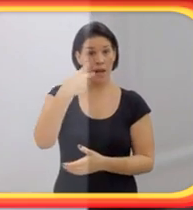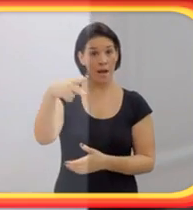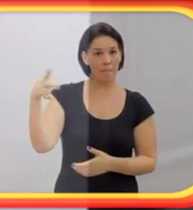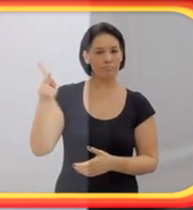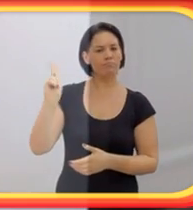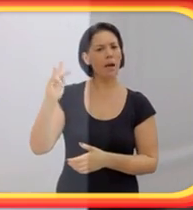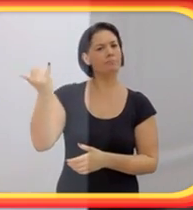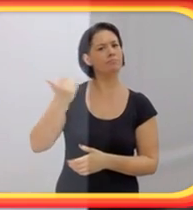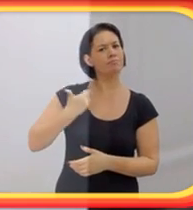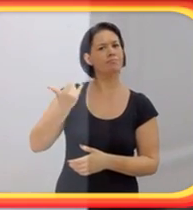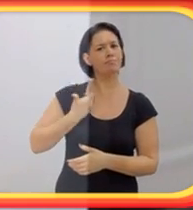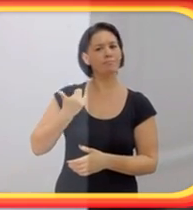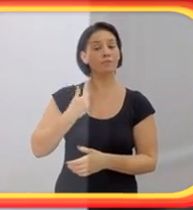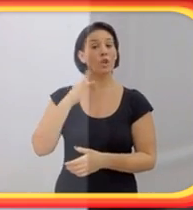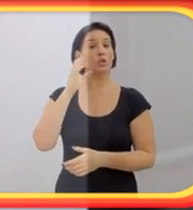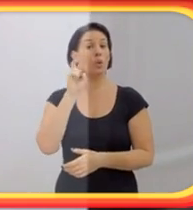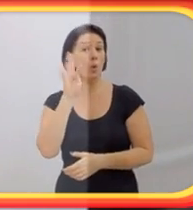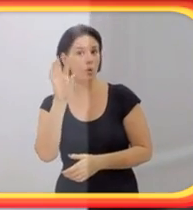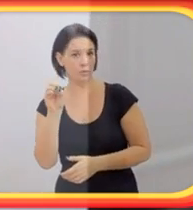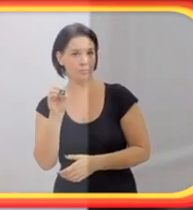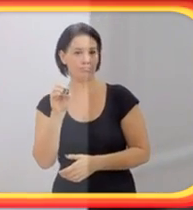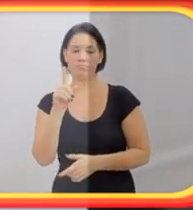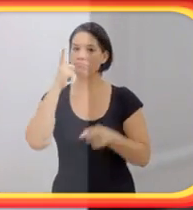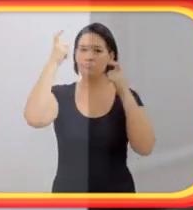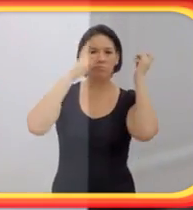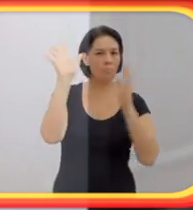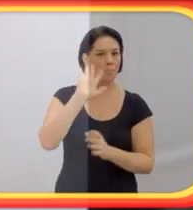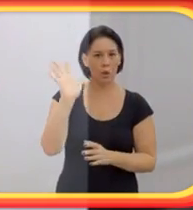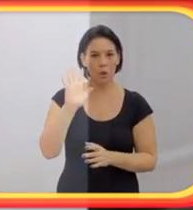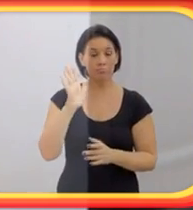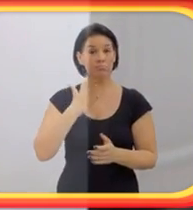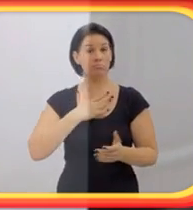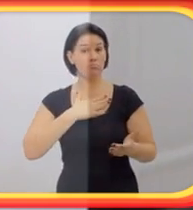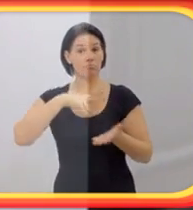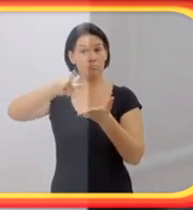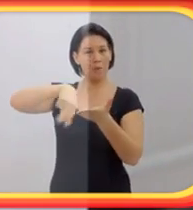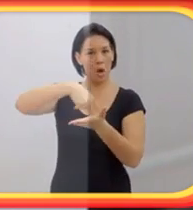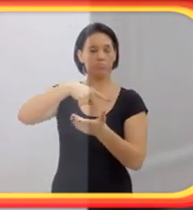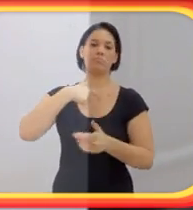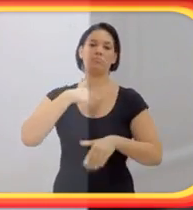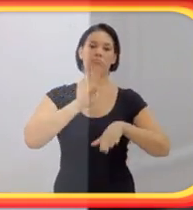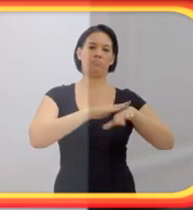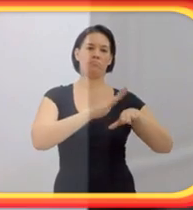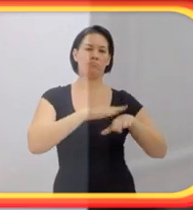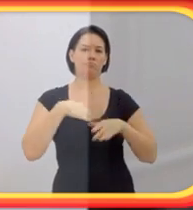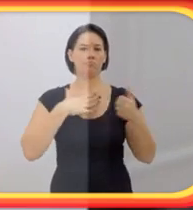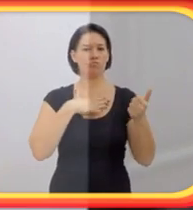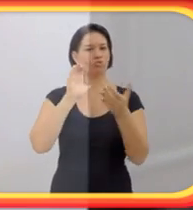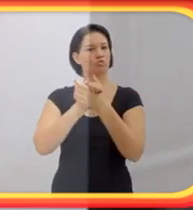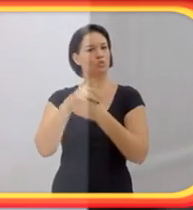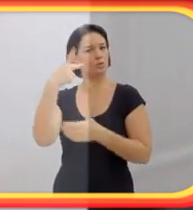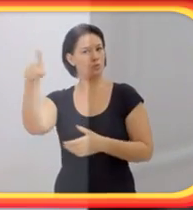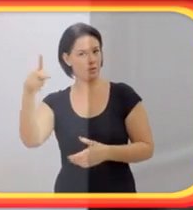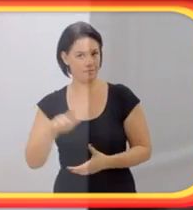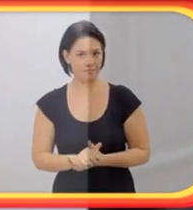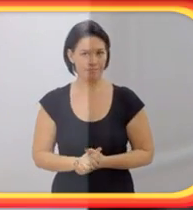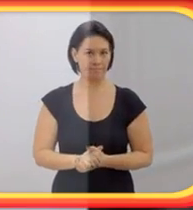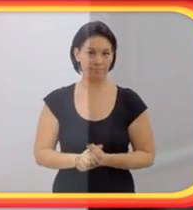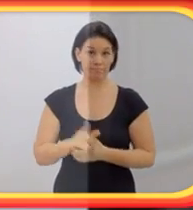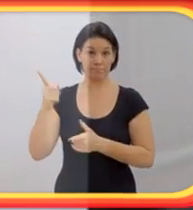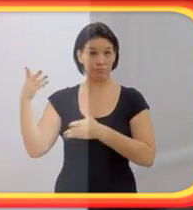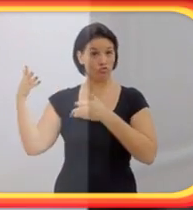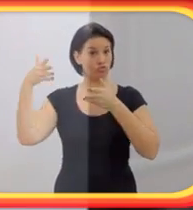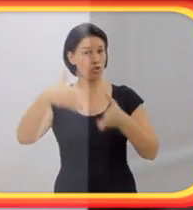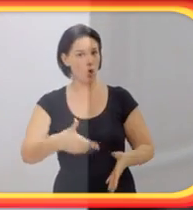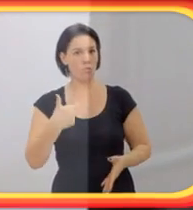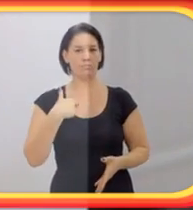Os amigos deles sempre falavam assim, Torto, tu não se preocupa. Que a valsa a gente vai dançar com a tua noiva. E